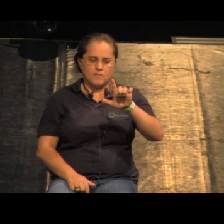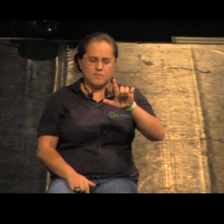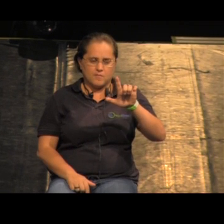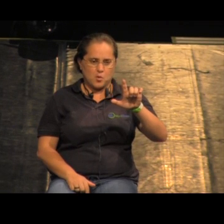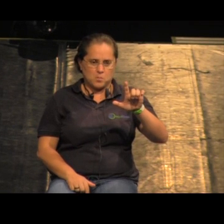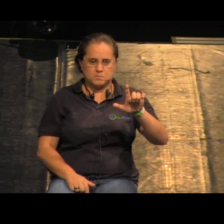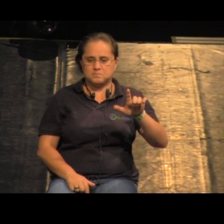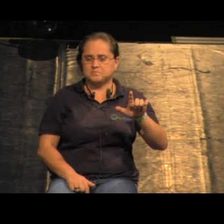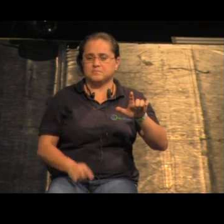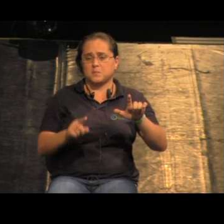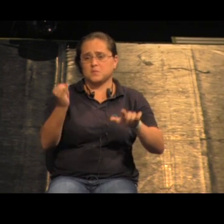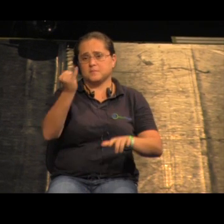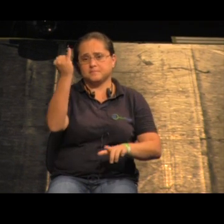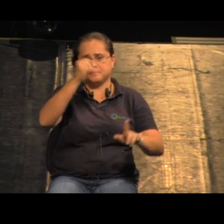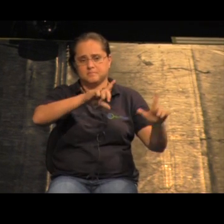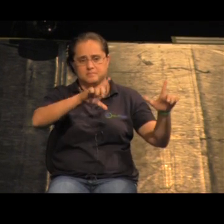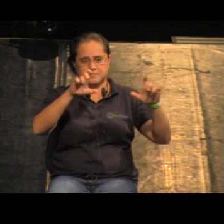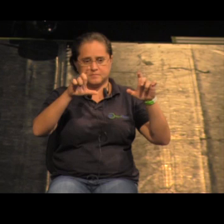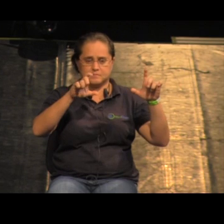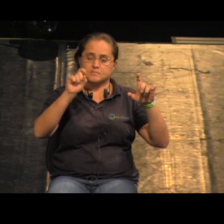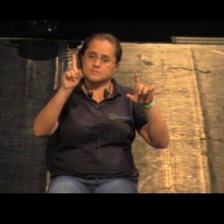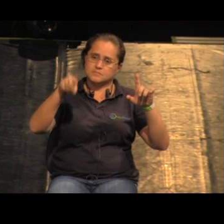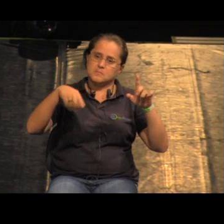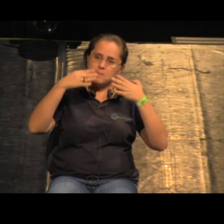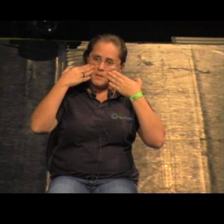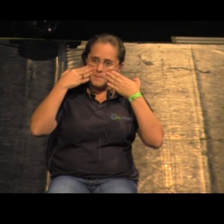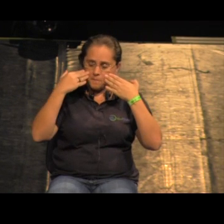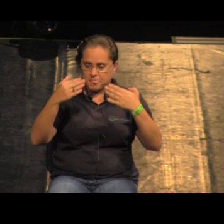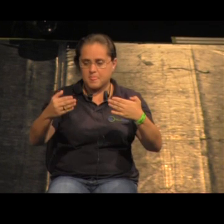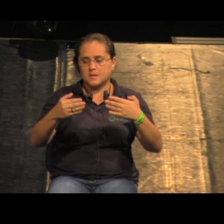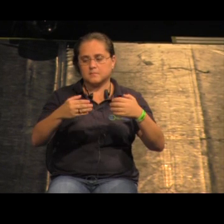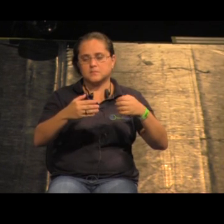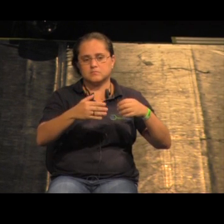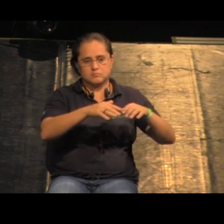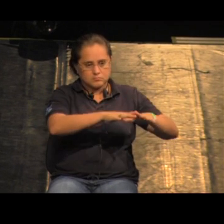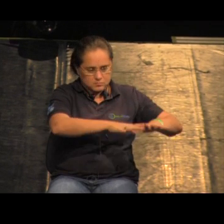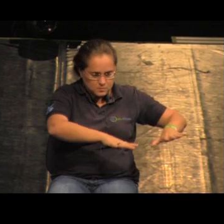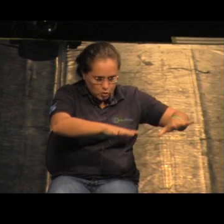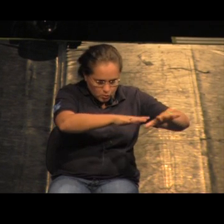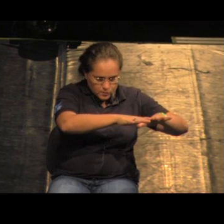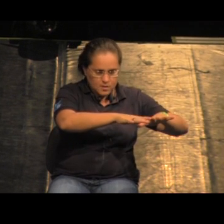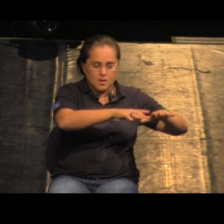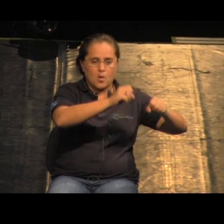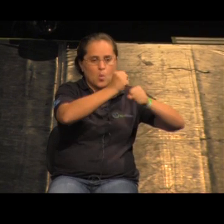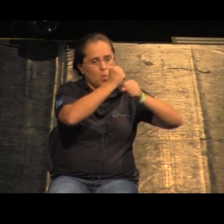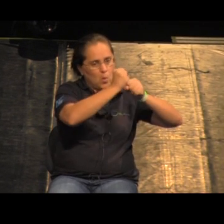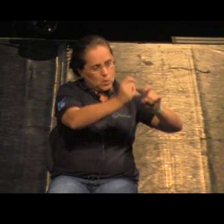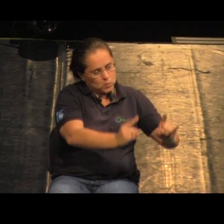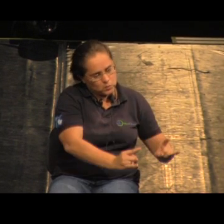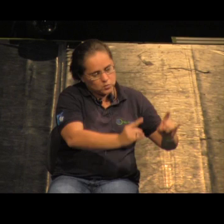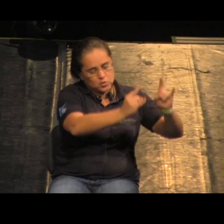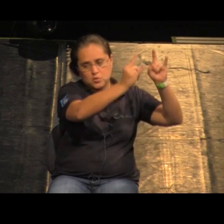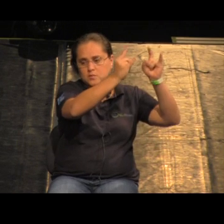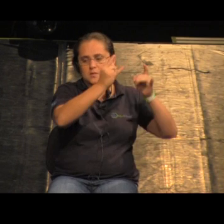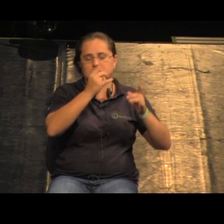Mas, enfim, o que importa nessas imagens é mostrar como o térreo é estratégico. A construção do edifício chega